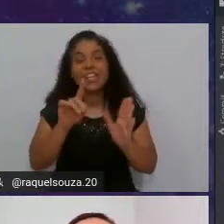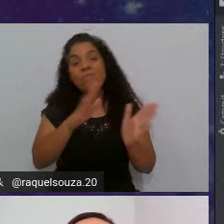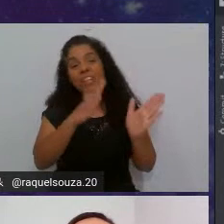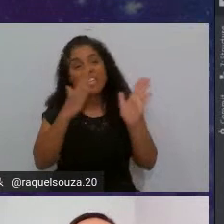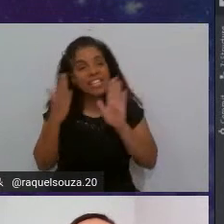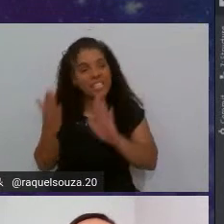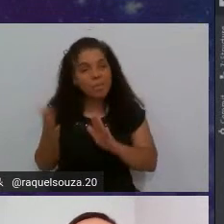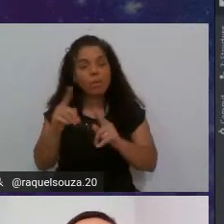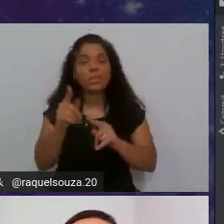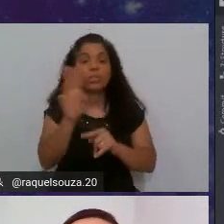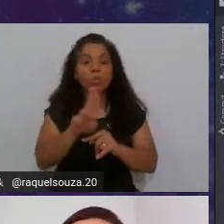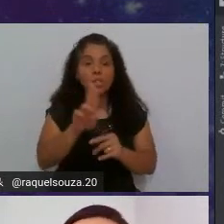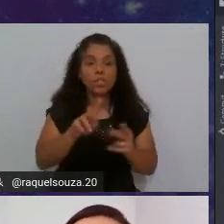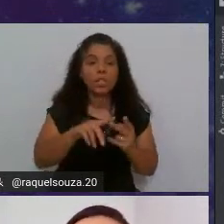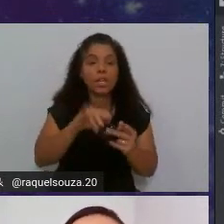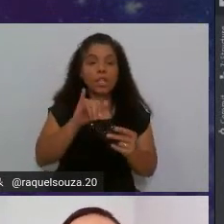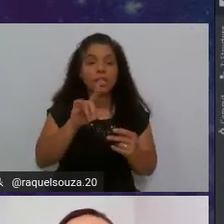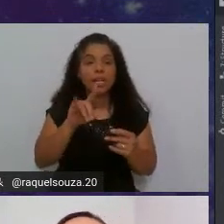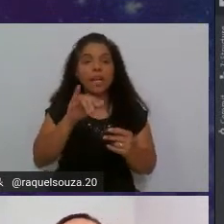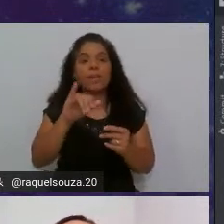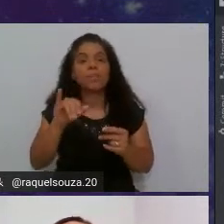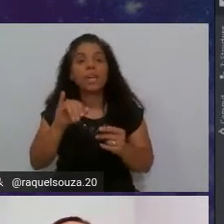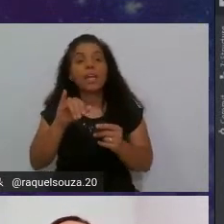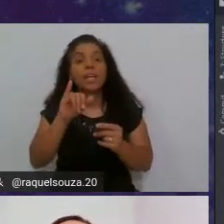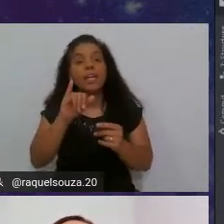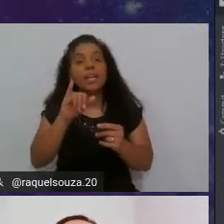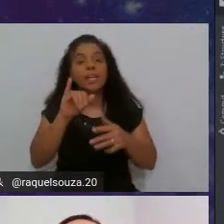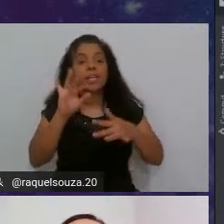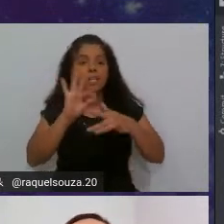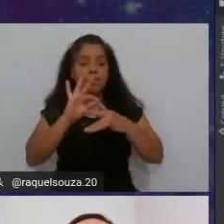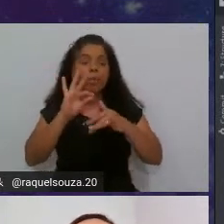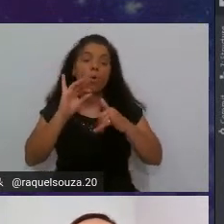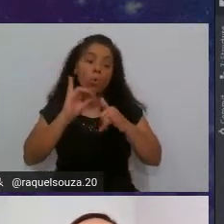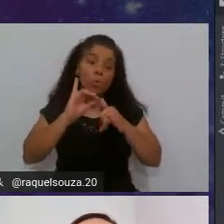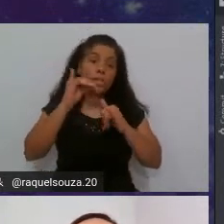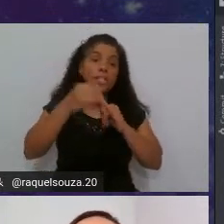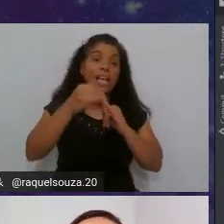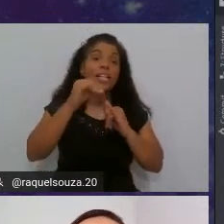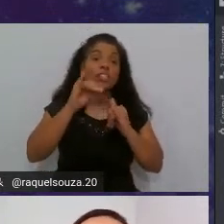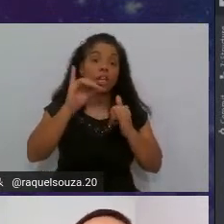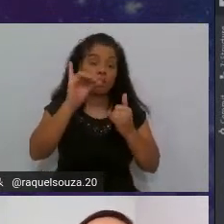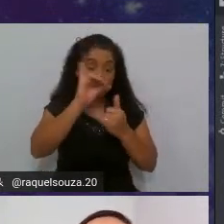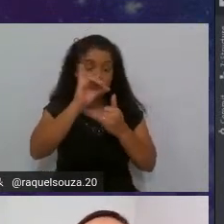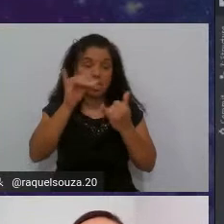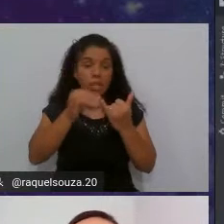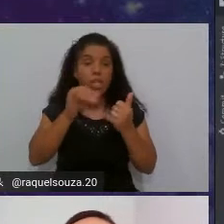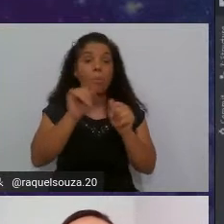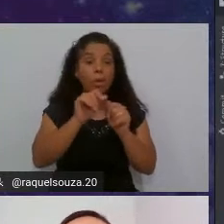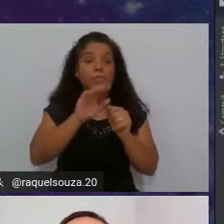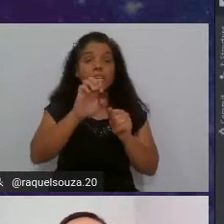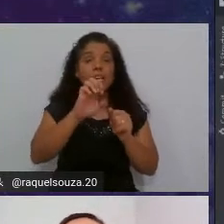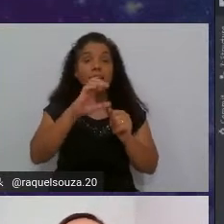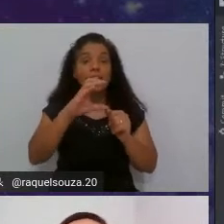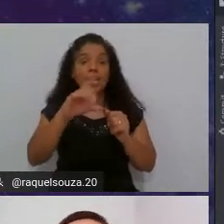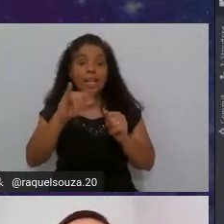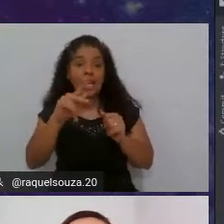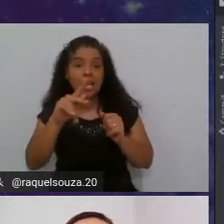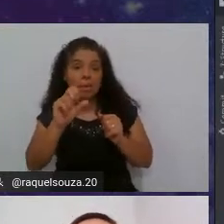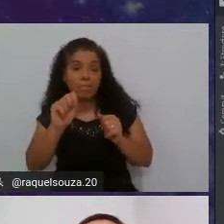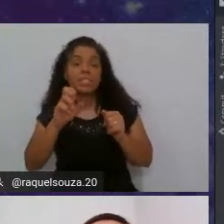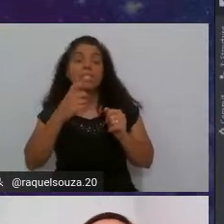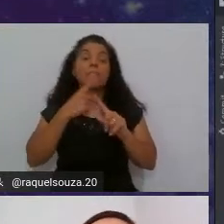eu utilizei a IDE IntelliJ também pode ser feito no Eclipse porém as formas elas